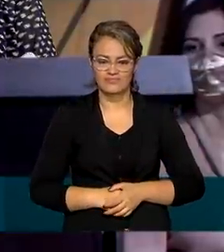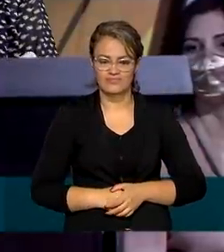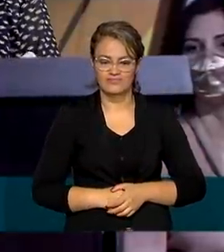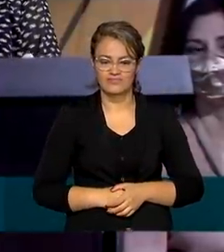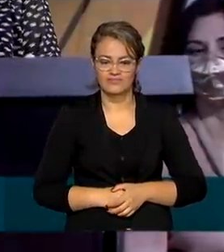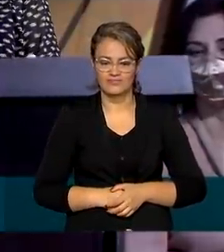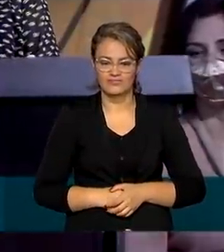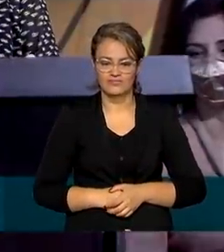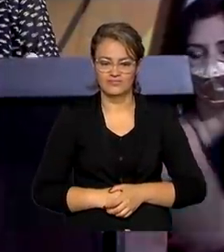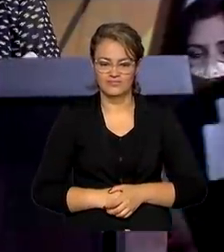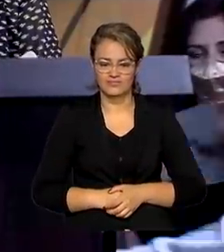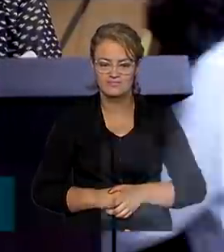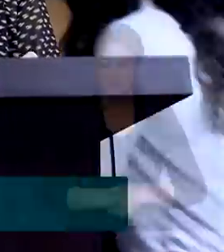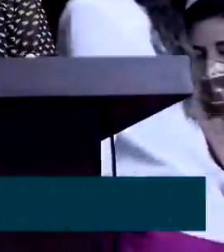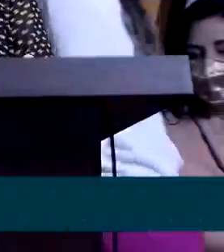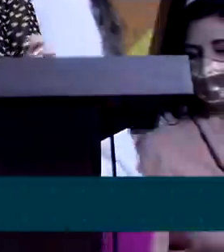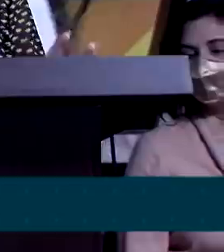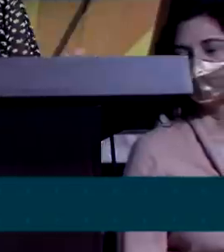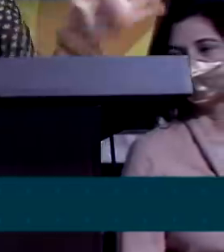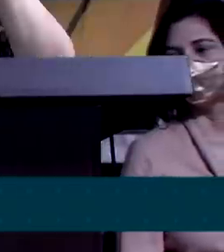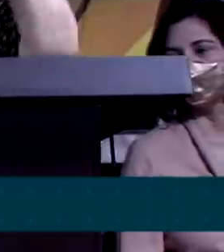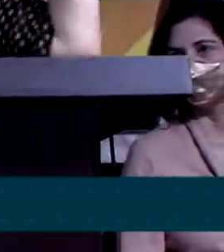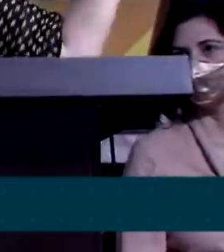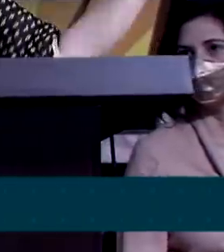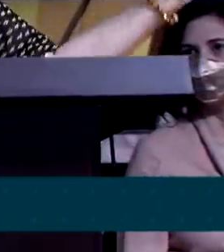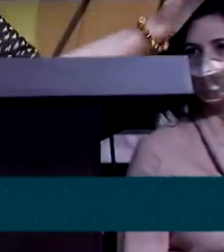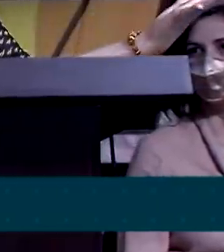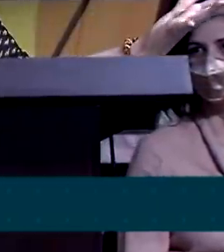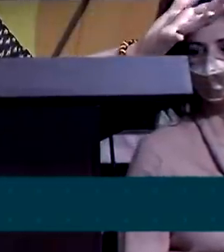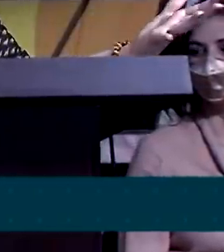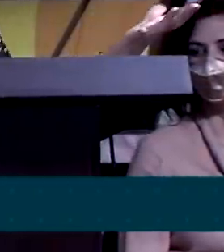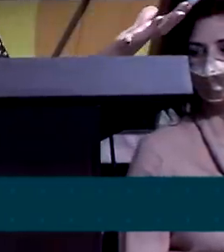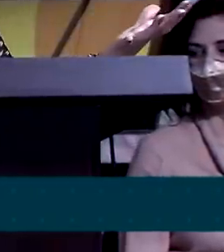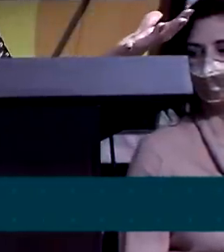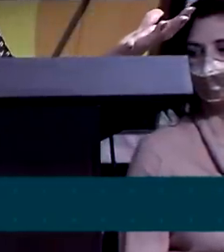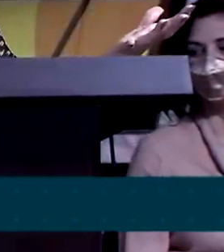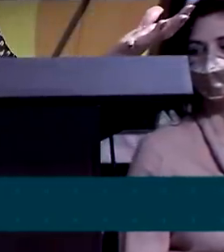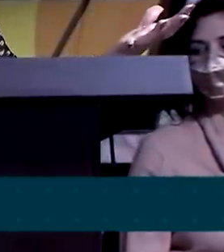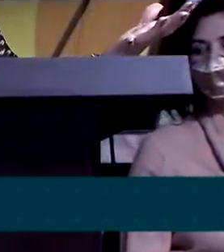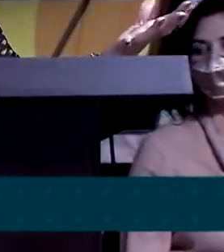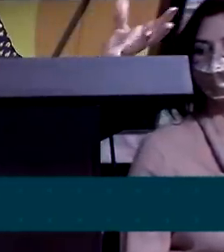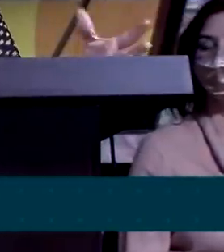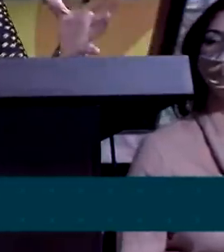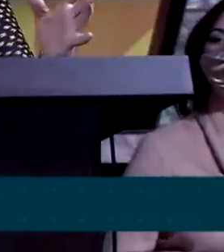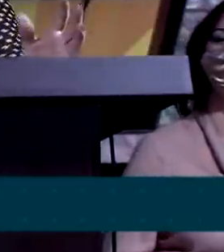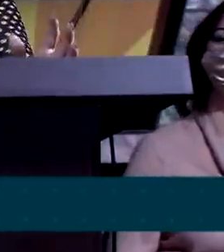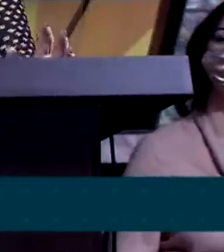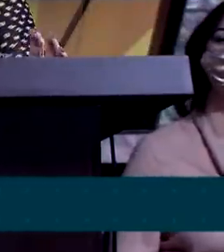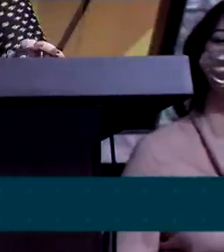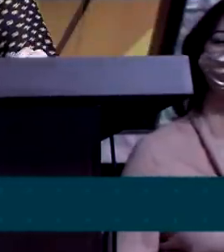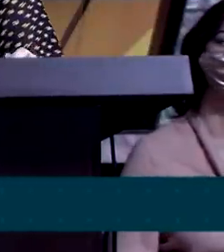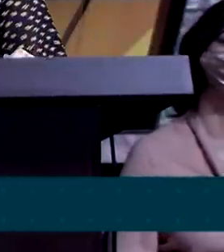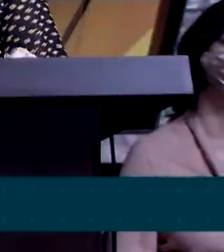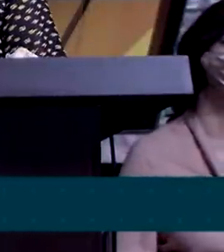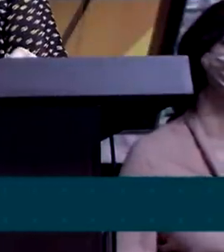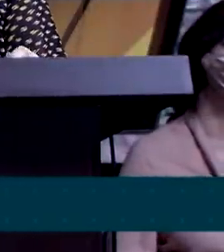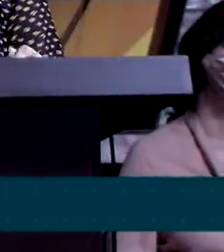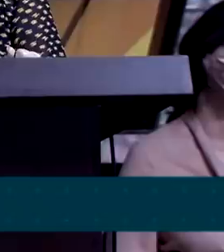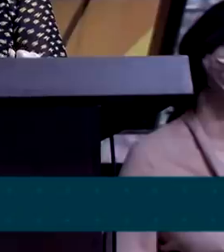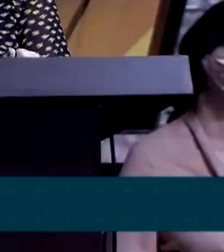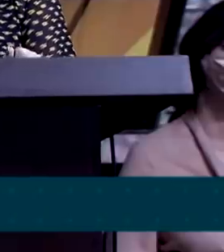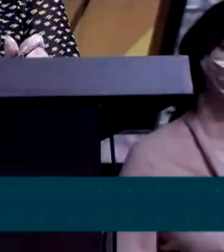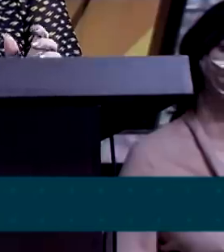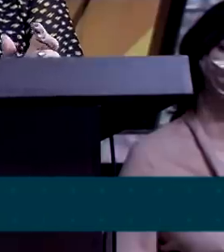entrar lá embaixo, quando ela der o primeiro passo aqui dentro, ela já está inteiramente protegida. E mesmo aquela que quer voltar da